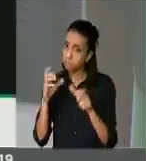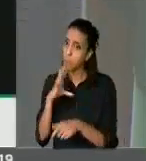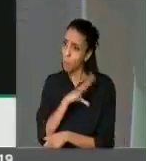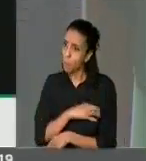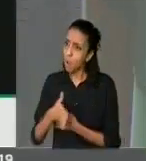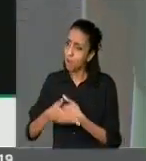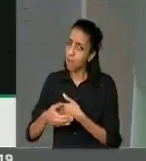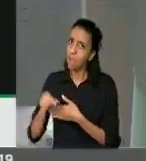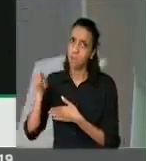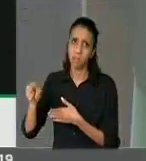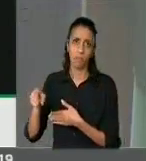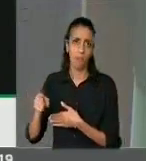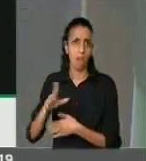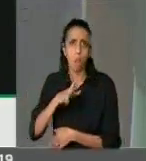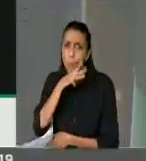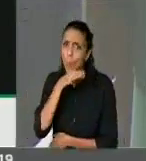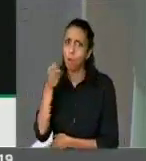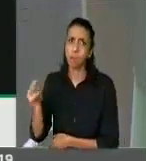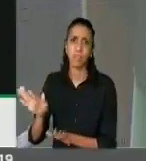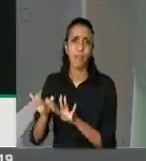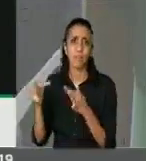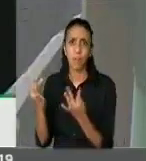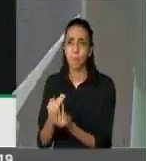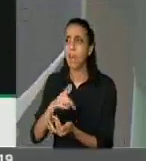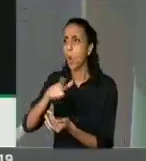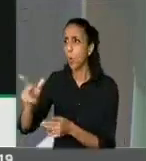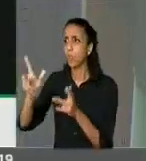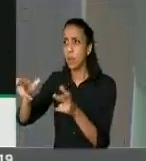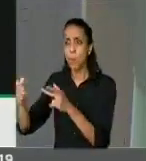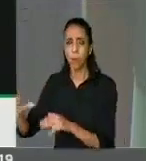de extremo desconforto que essa família e outras estão envolvidas. Obrigado.